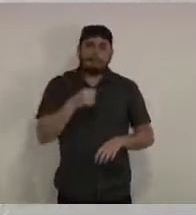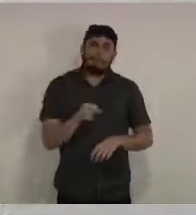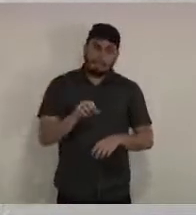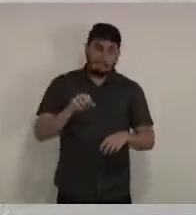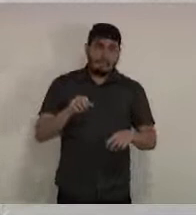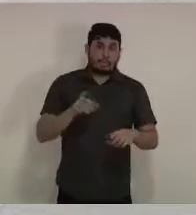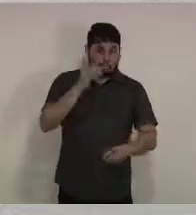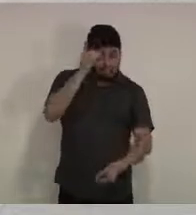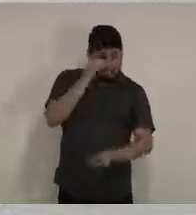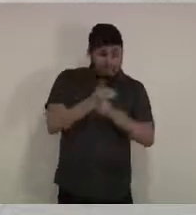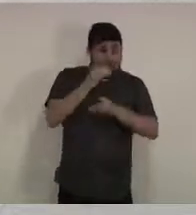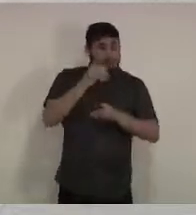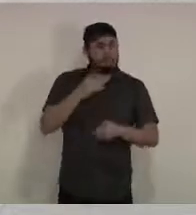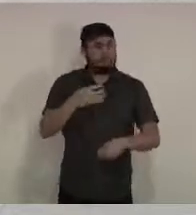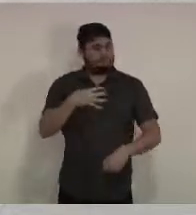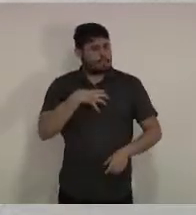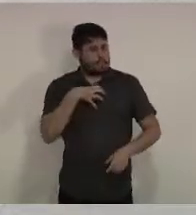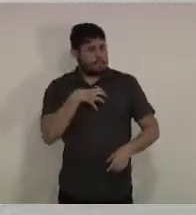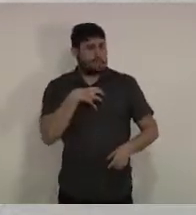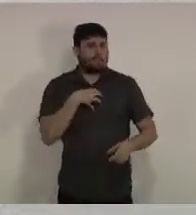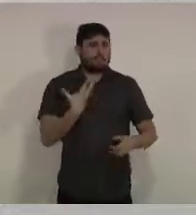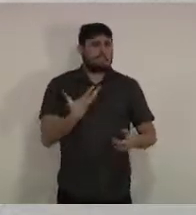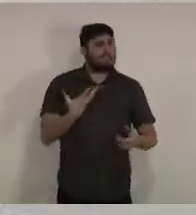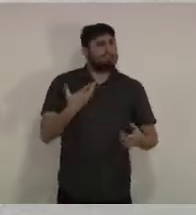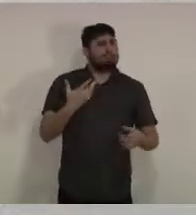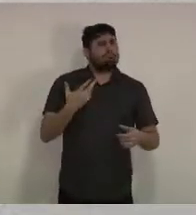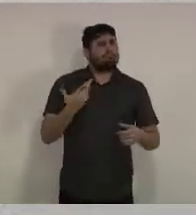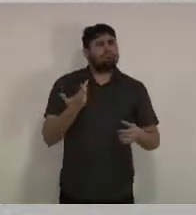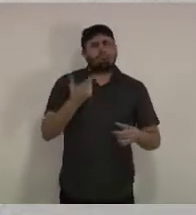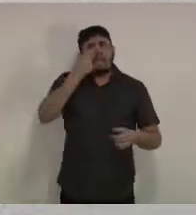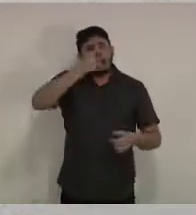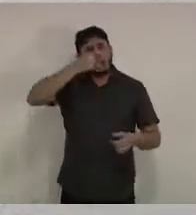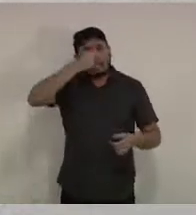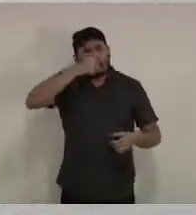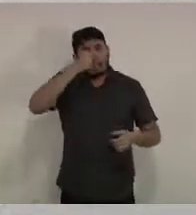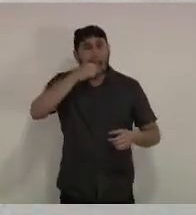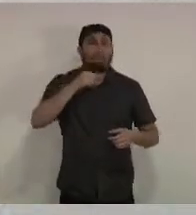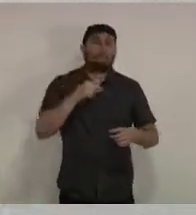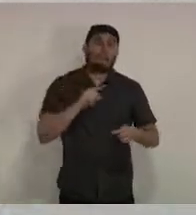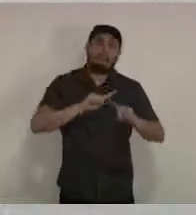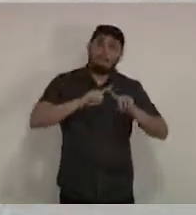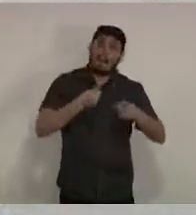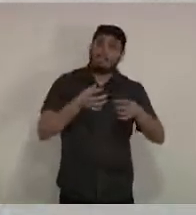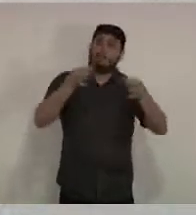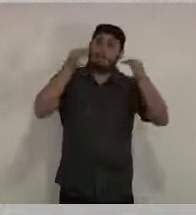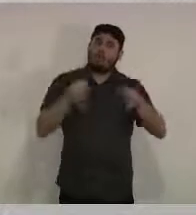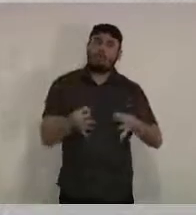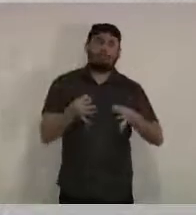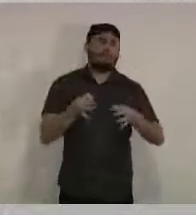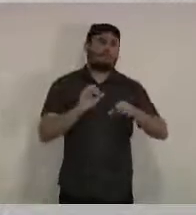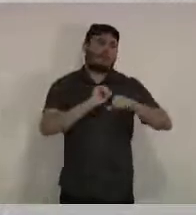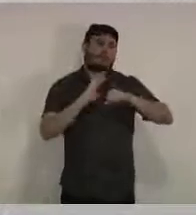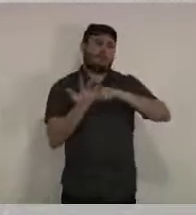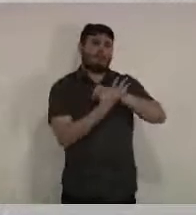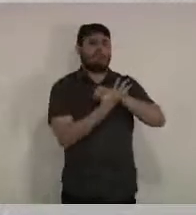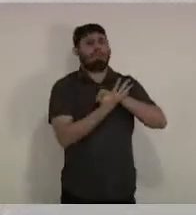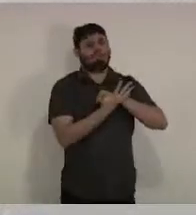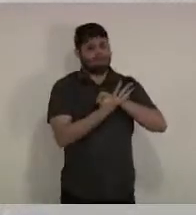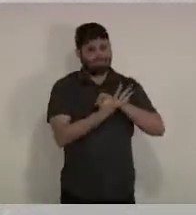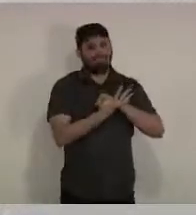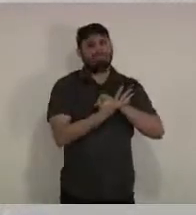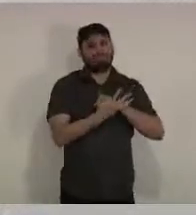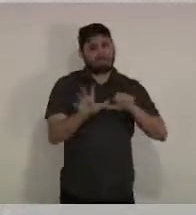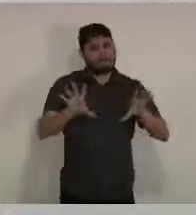apresentava sintomas de gripe, cerca de 30% dessa população testou positivo para a COVID. Então, nós vamos